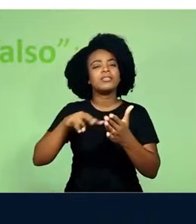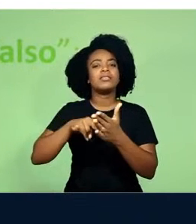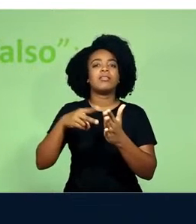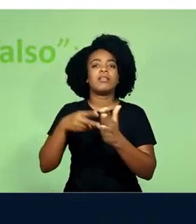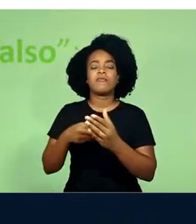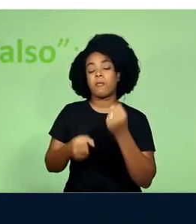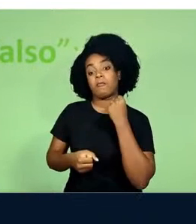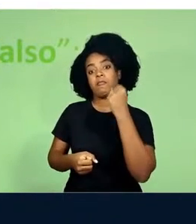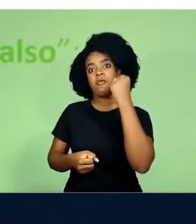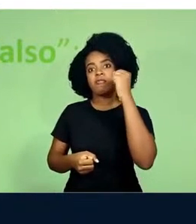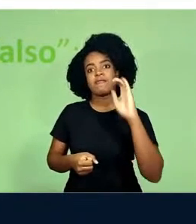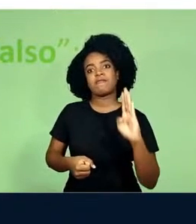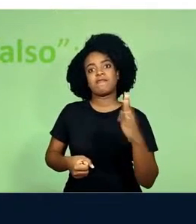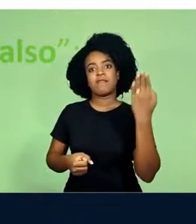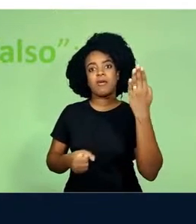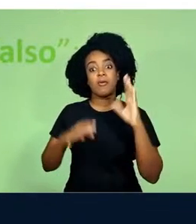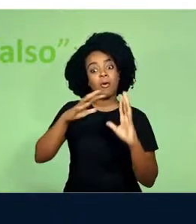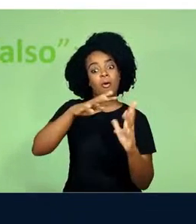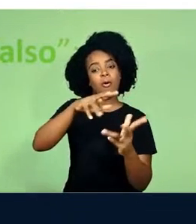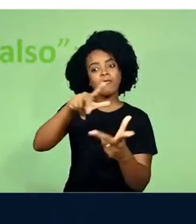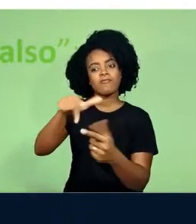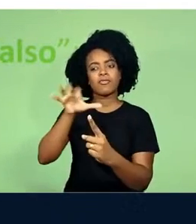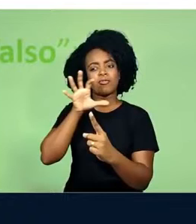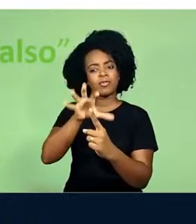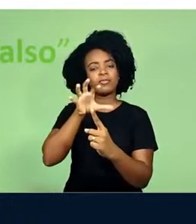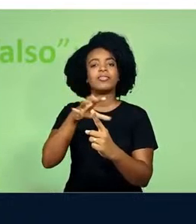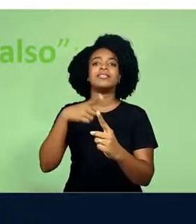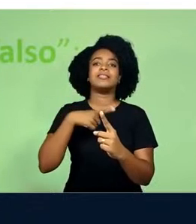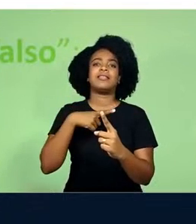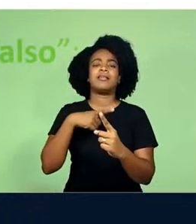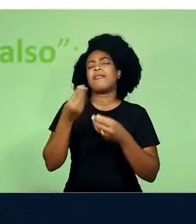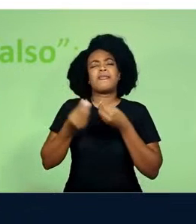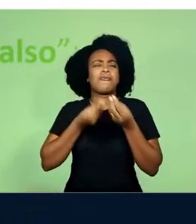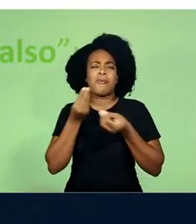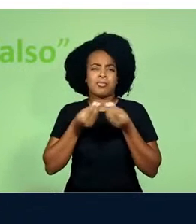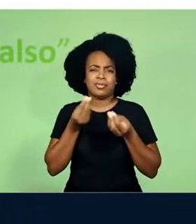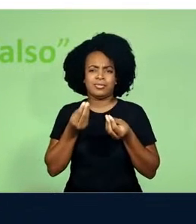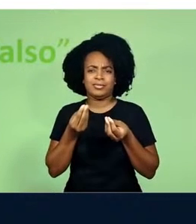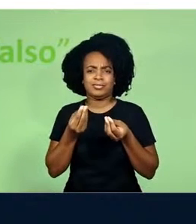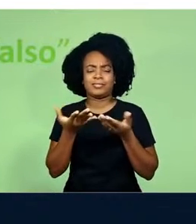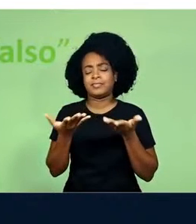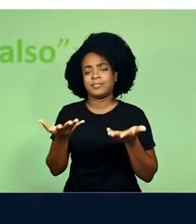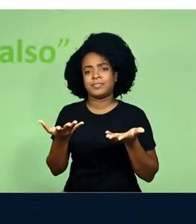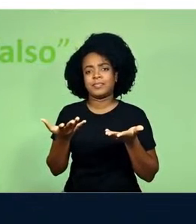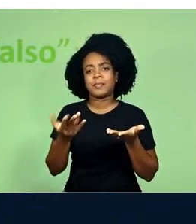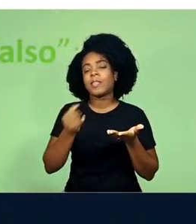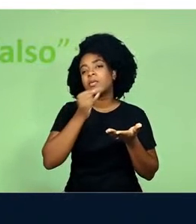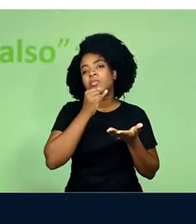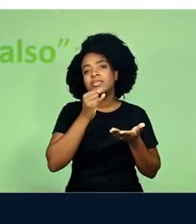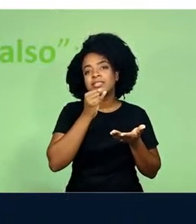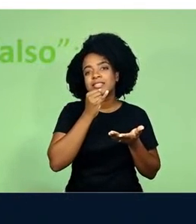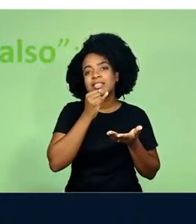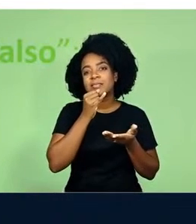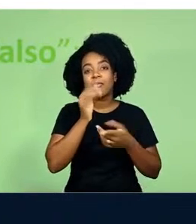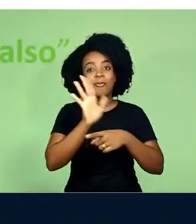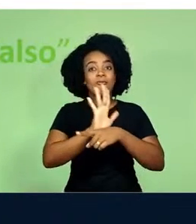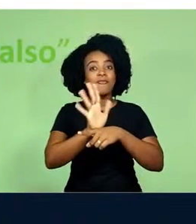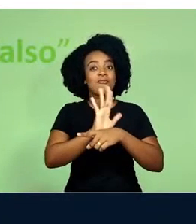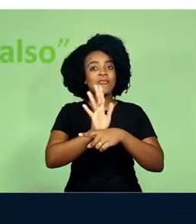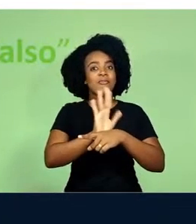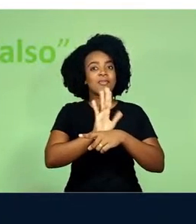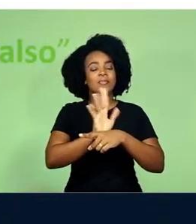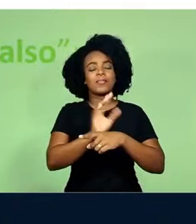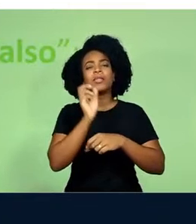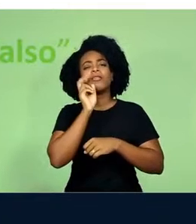potência que ela tem de causar um efeito no mundo. Como assim? Quando assistimos um filme,